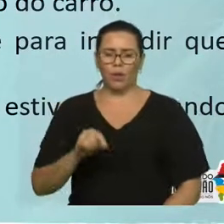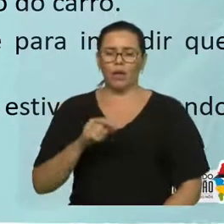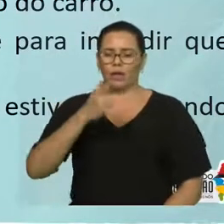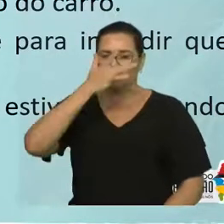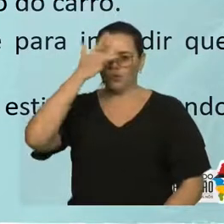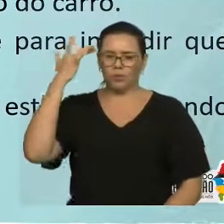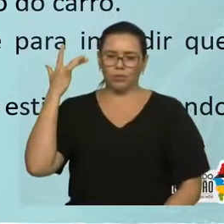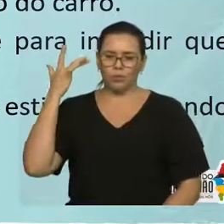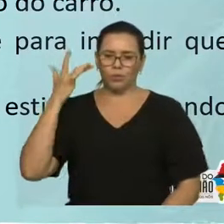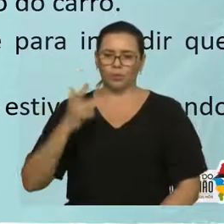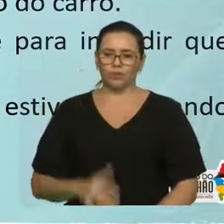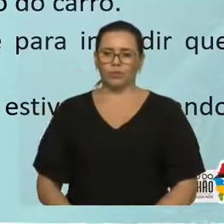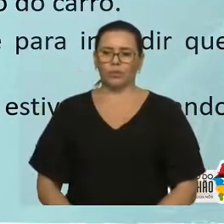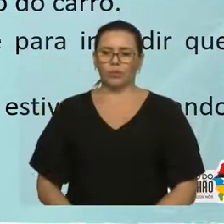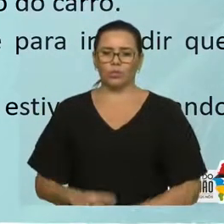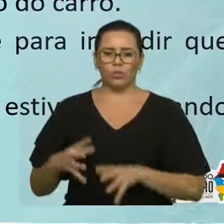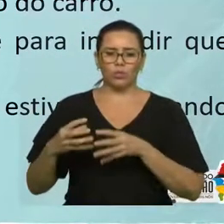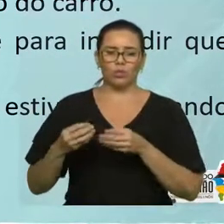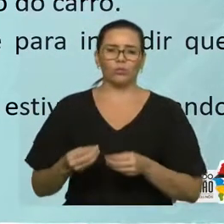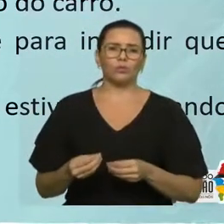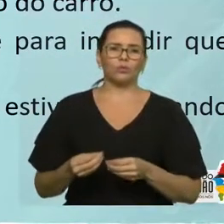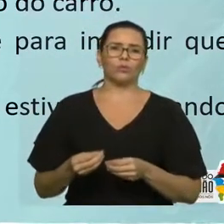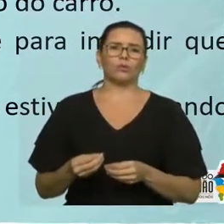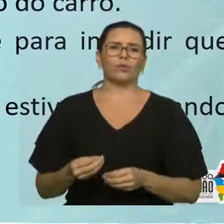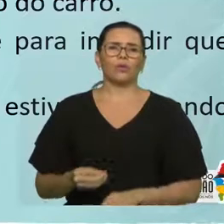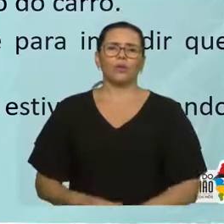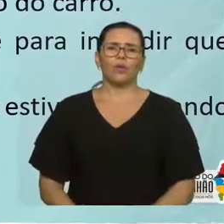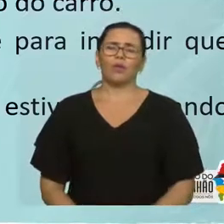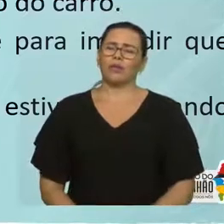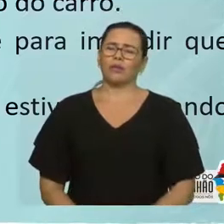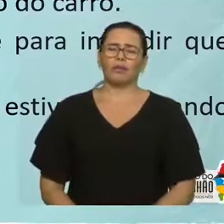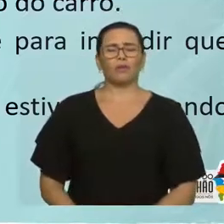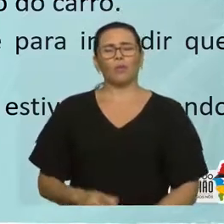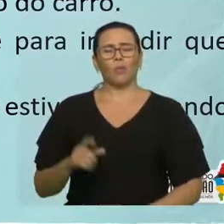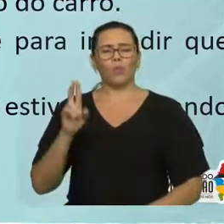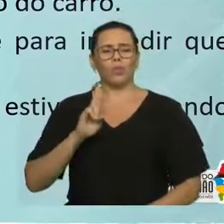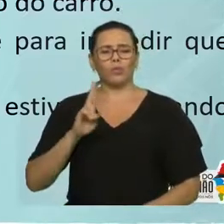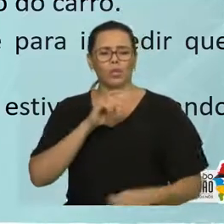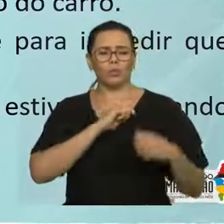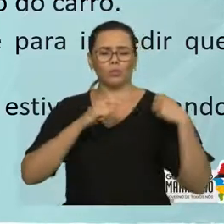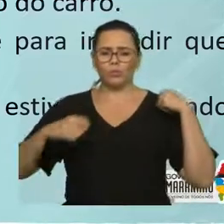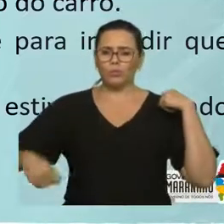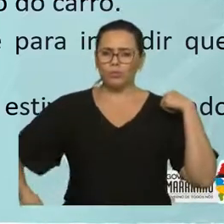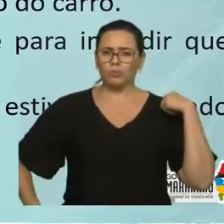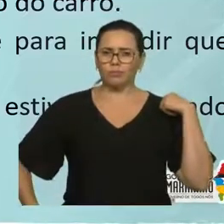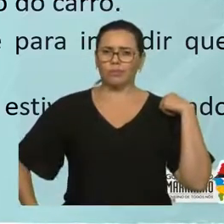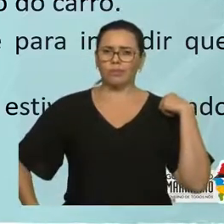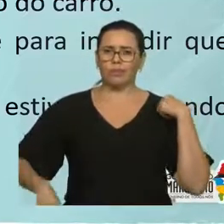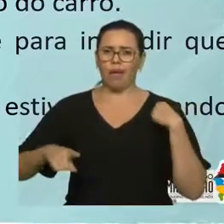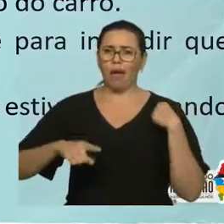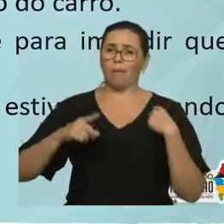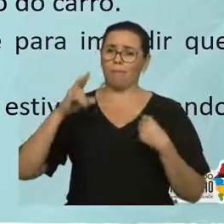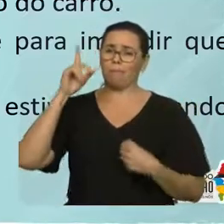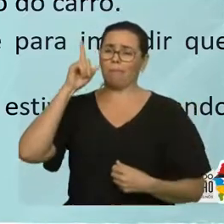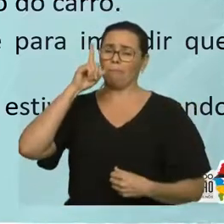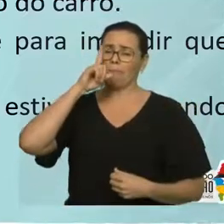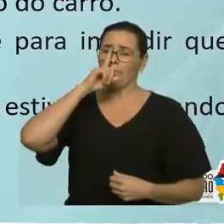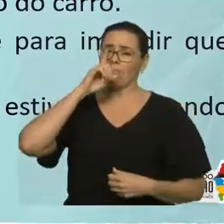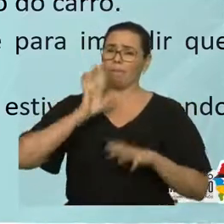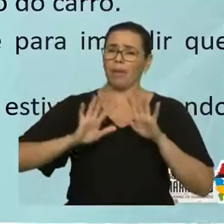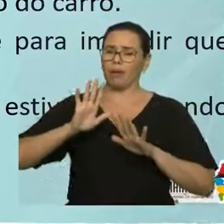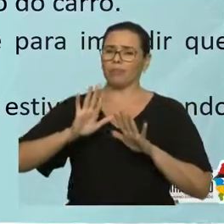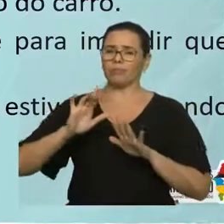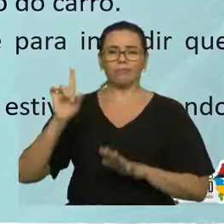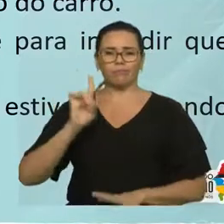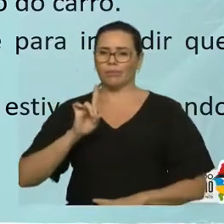cinto de segurança? Bem, isso aí, claro que está equivocado. Ou seja, como eu já tinha falado aqui, em razão dessa inércia, esses